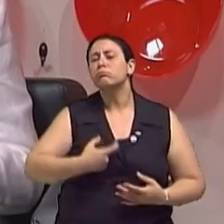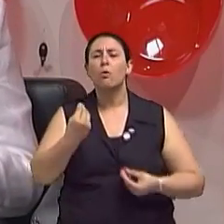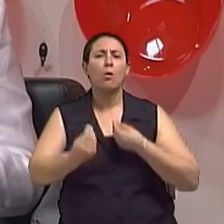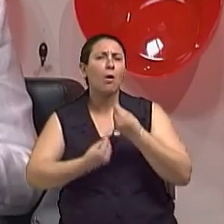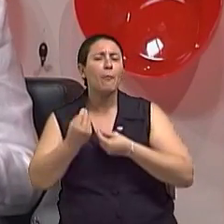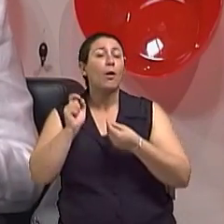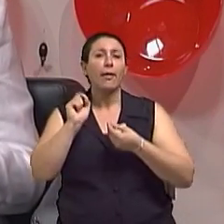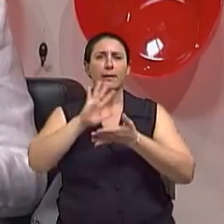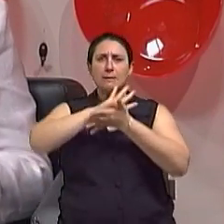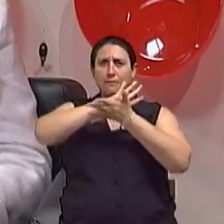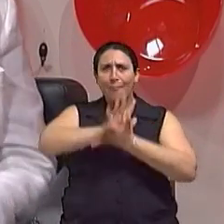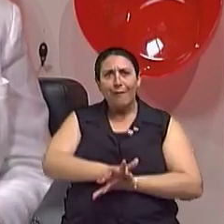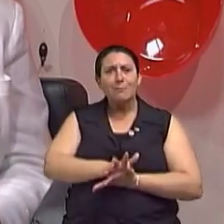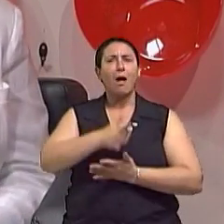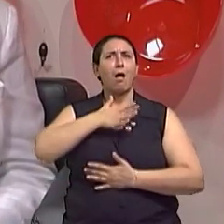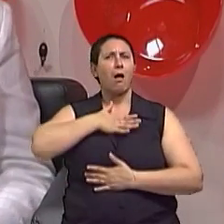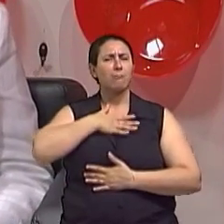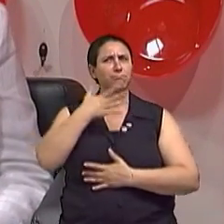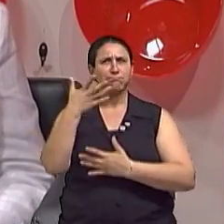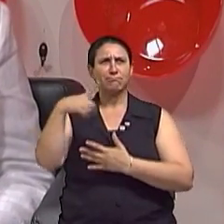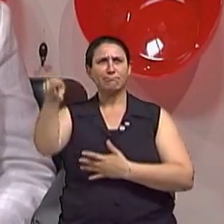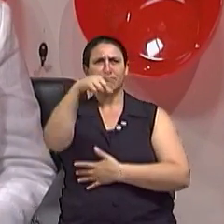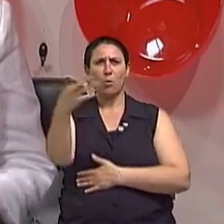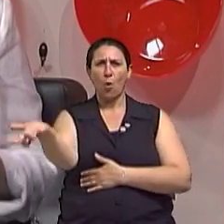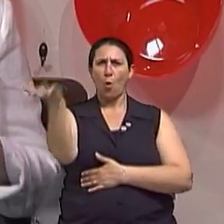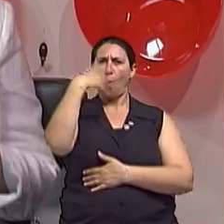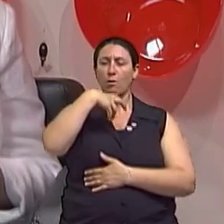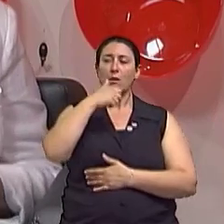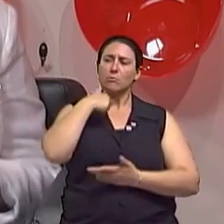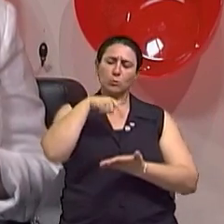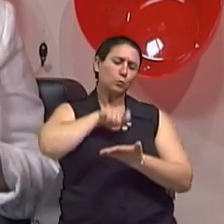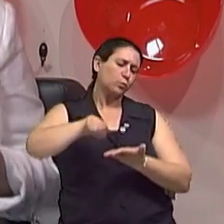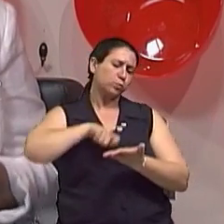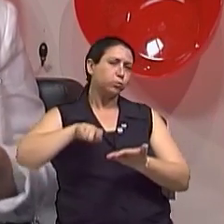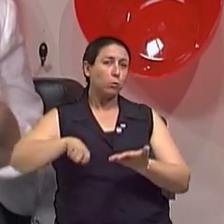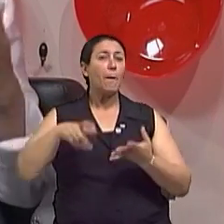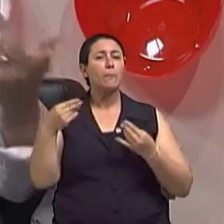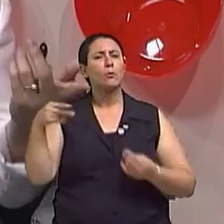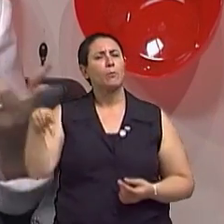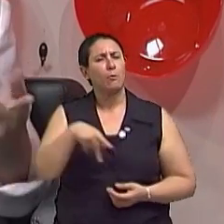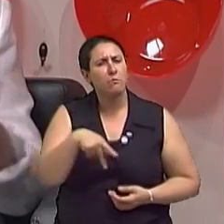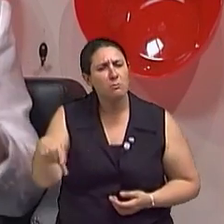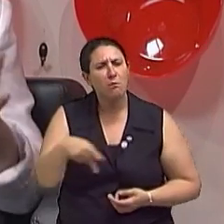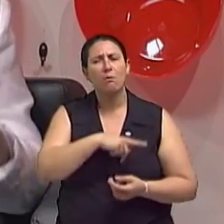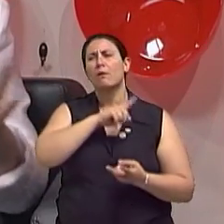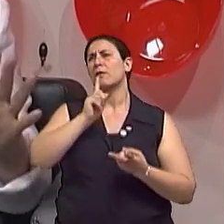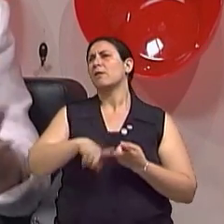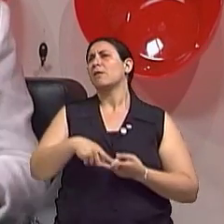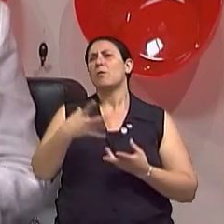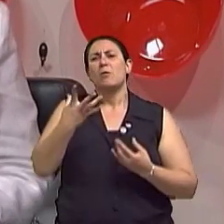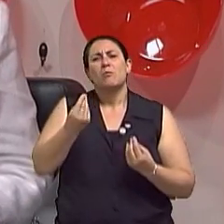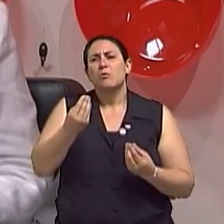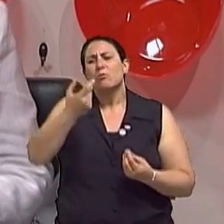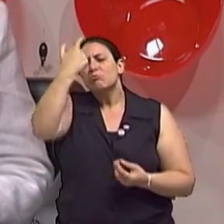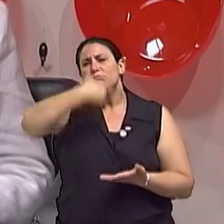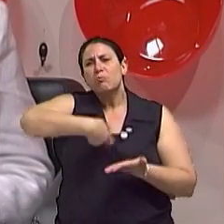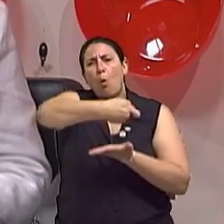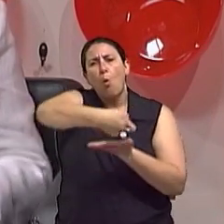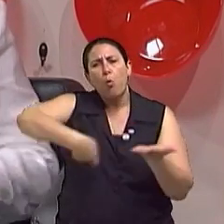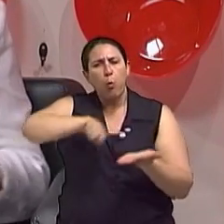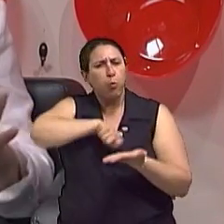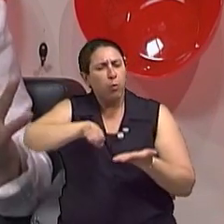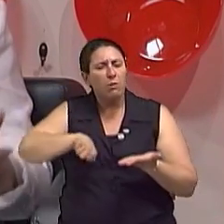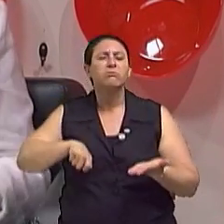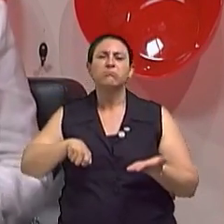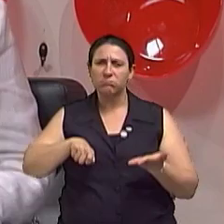de discriminação e de desigualdade através da escrita. Exato. Então, muitas professoras, escritoras. Tem um jornal no início do século